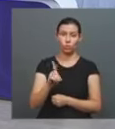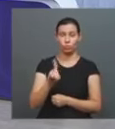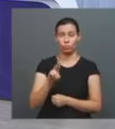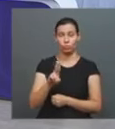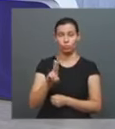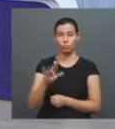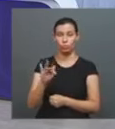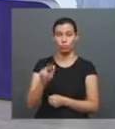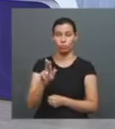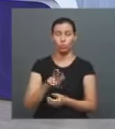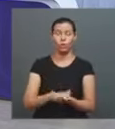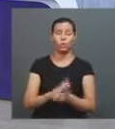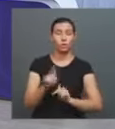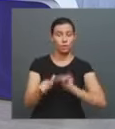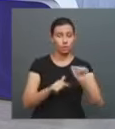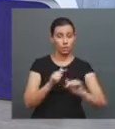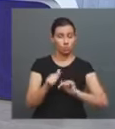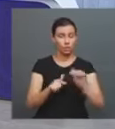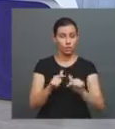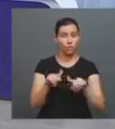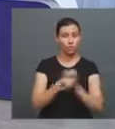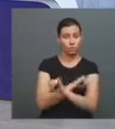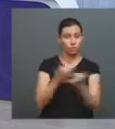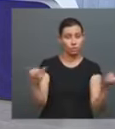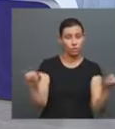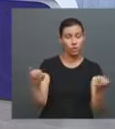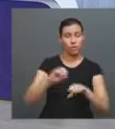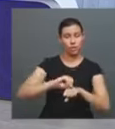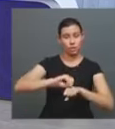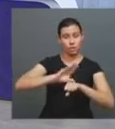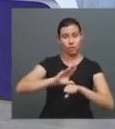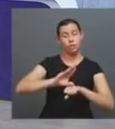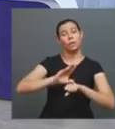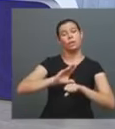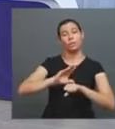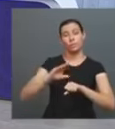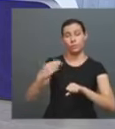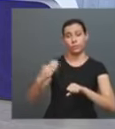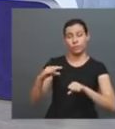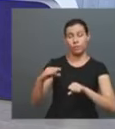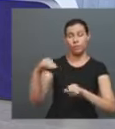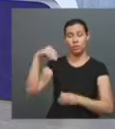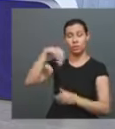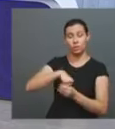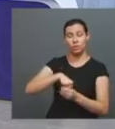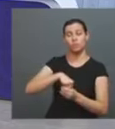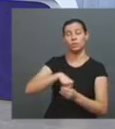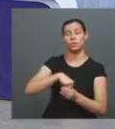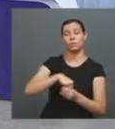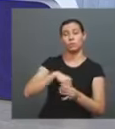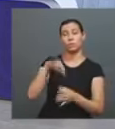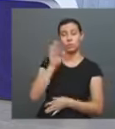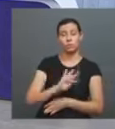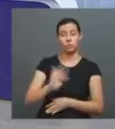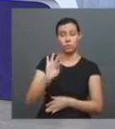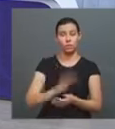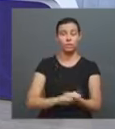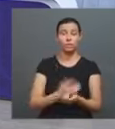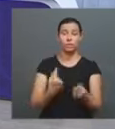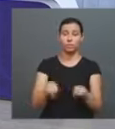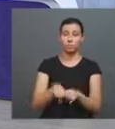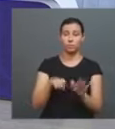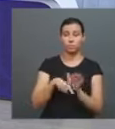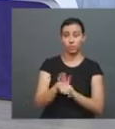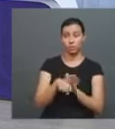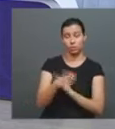Tem trabalhado para ajudar a divulgar conhecimento científico desenvolvido dentro da própria universidade, mas também de pesquisadores